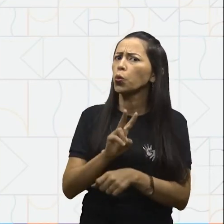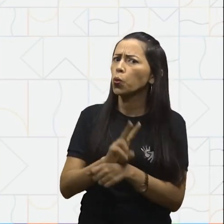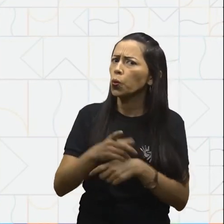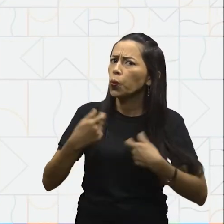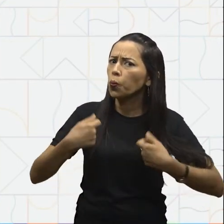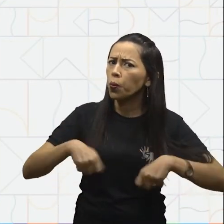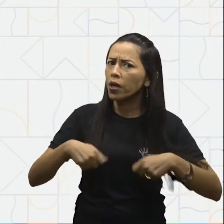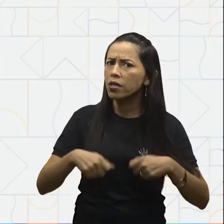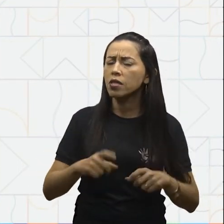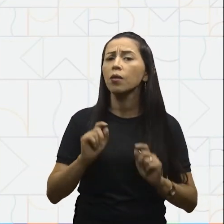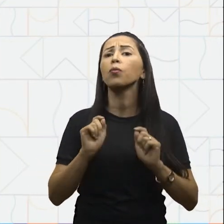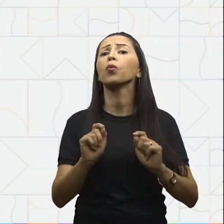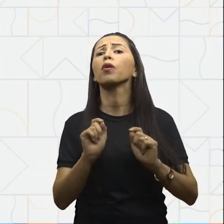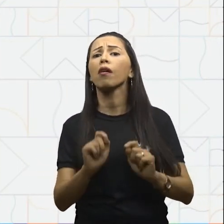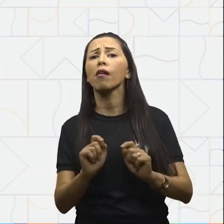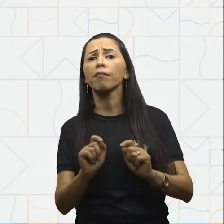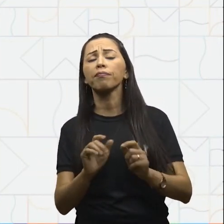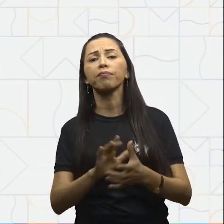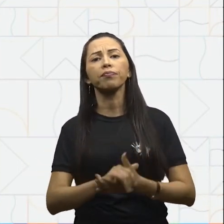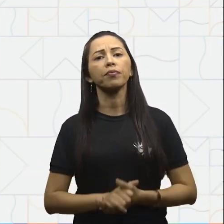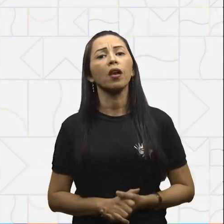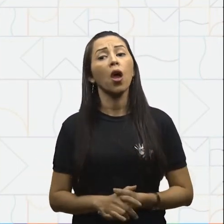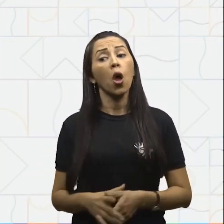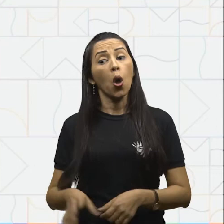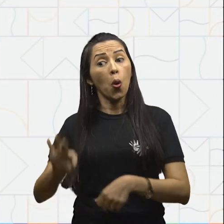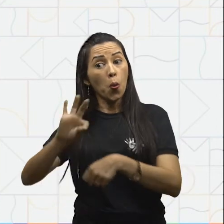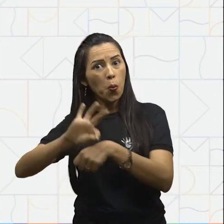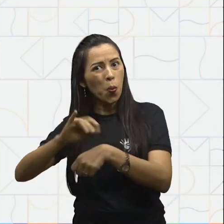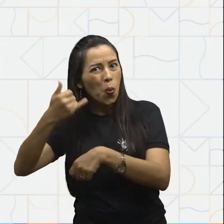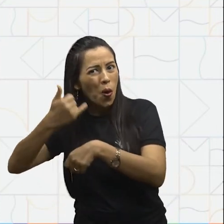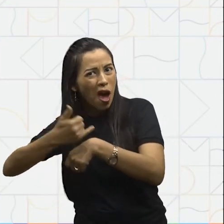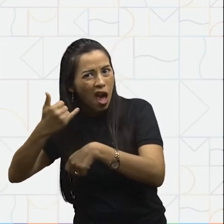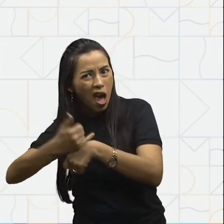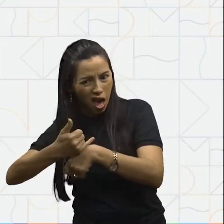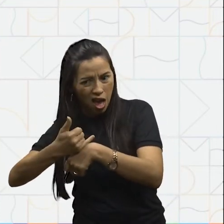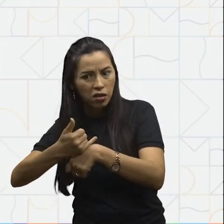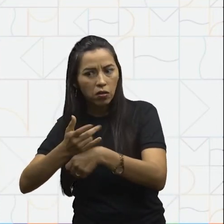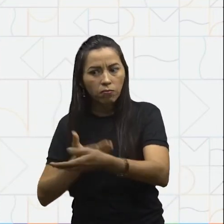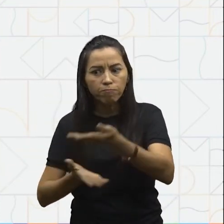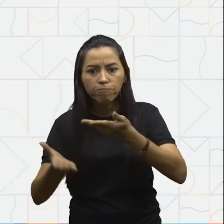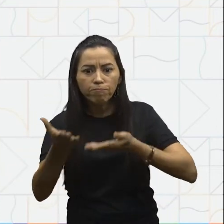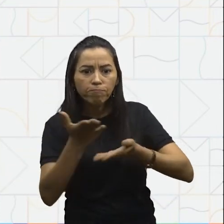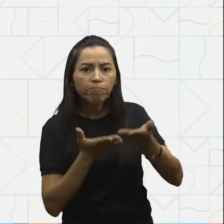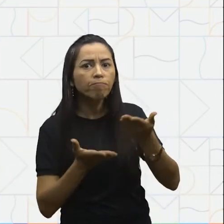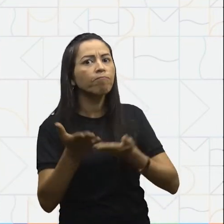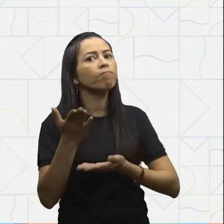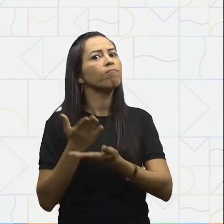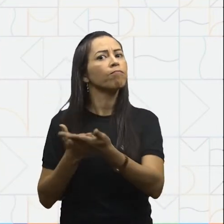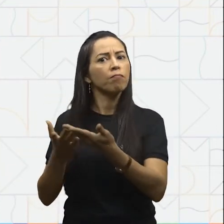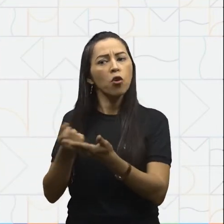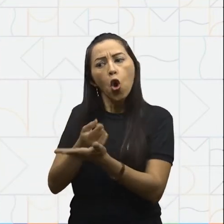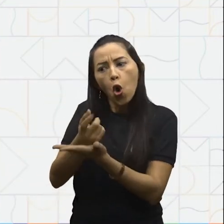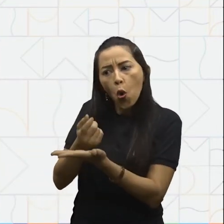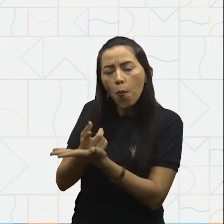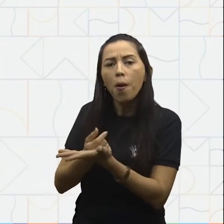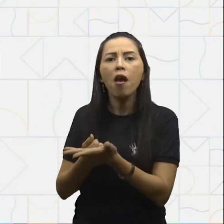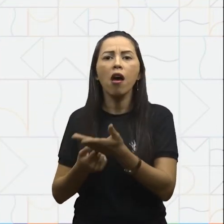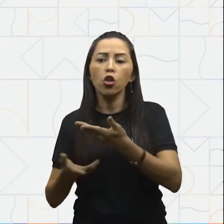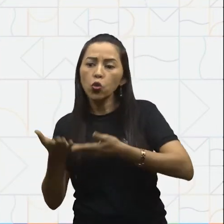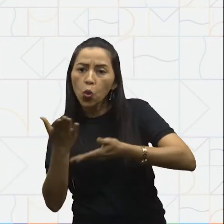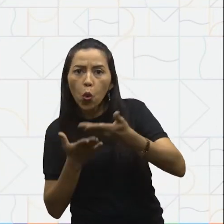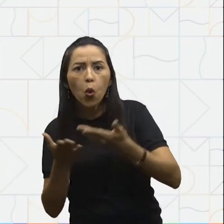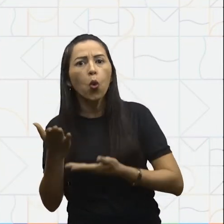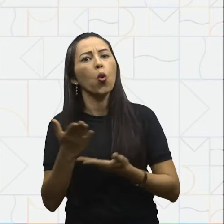é colocar nossas moedas para circular, o que acaba ajudando no fluxo de